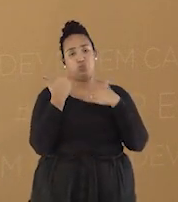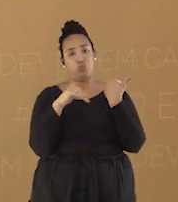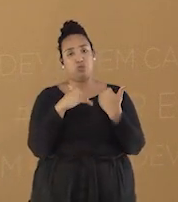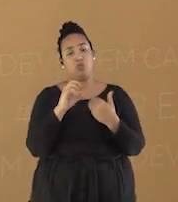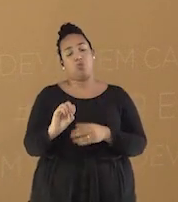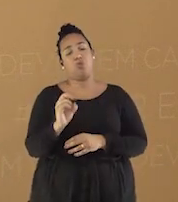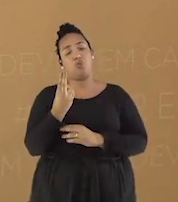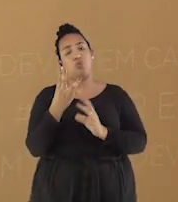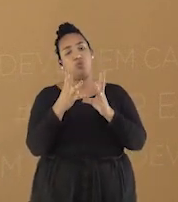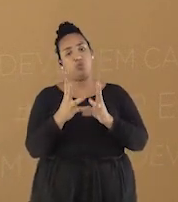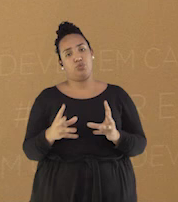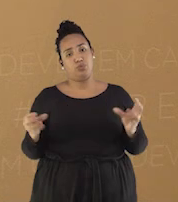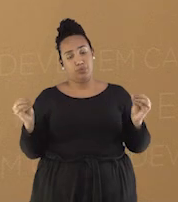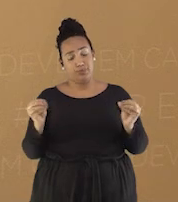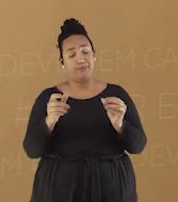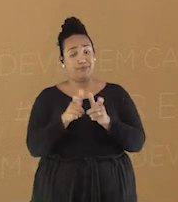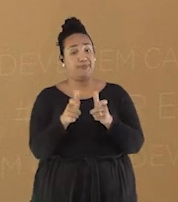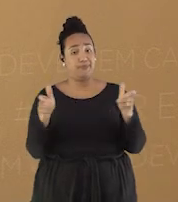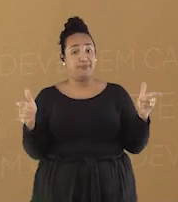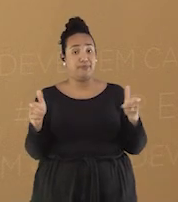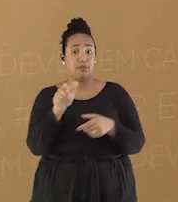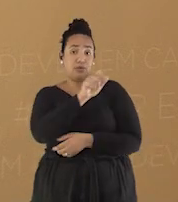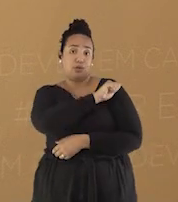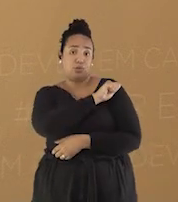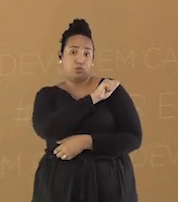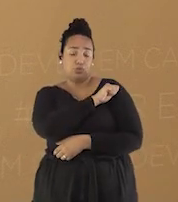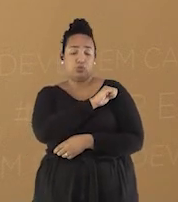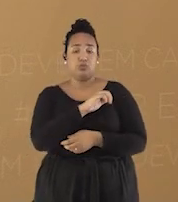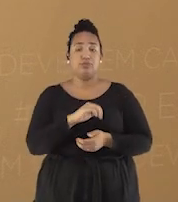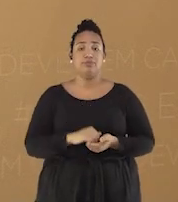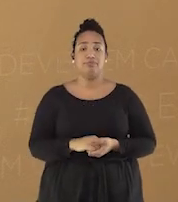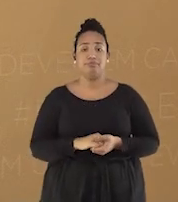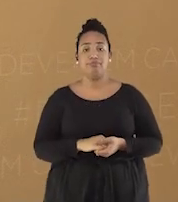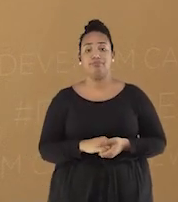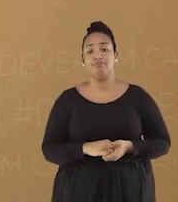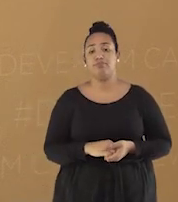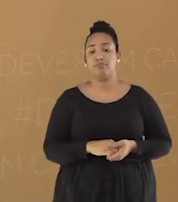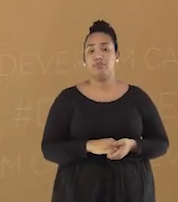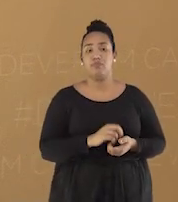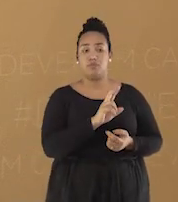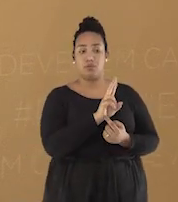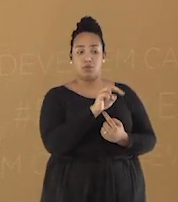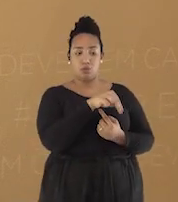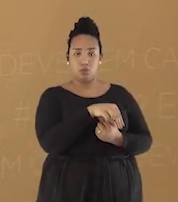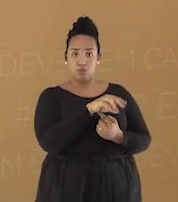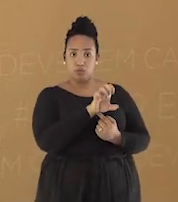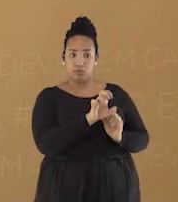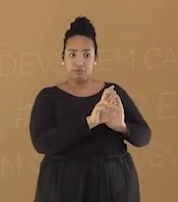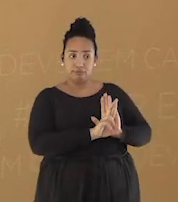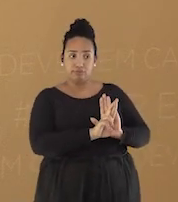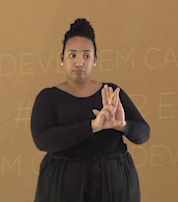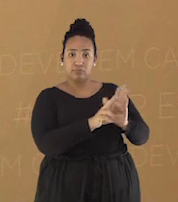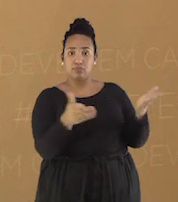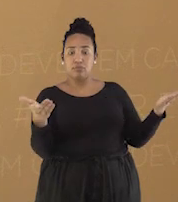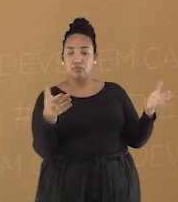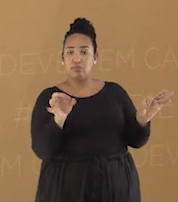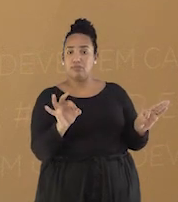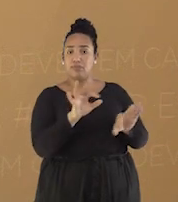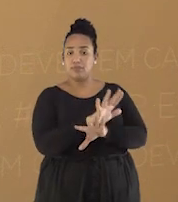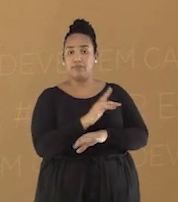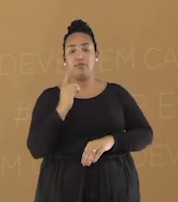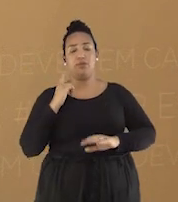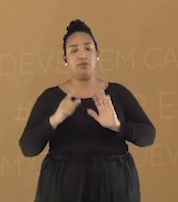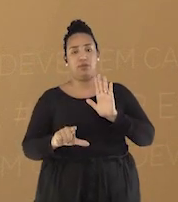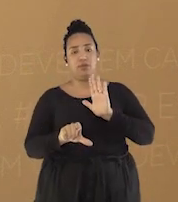muitos deles estudantes. Ele retirou legalmente a representatividade da UNE por meio da Lei Suplicy de